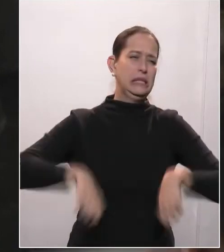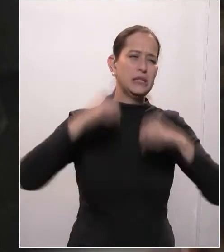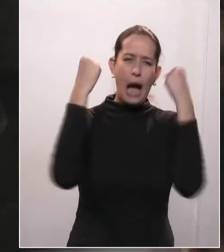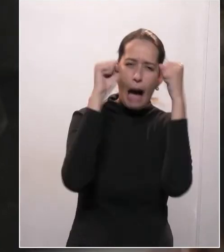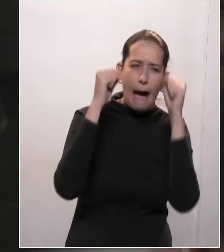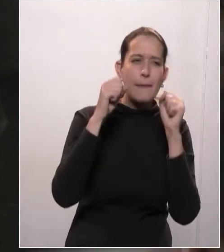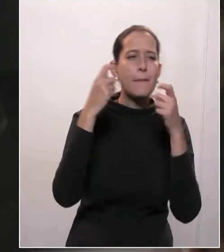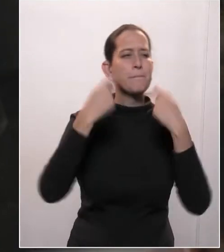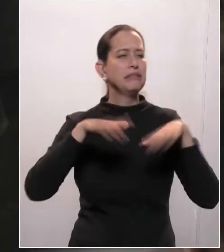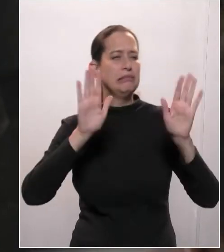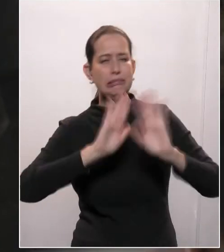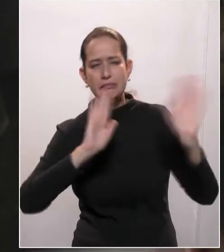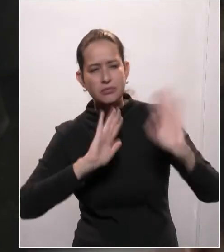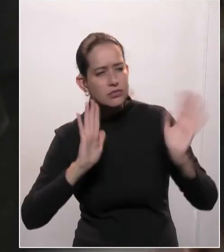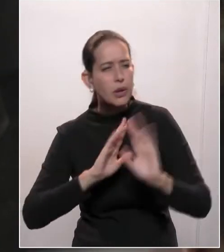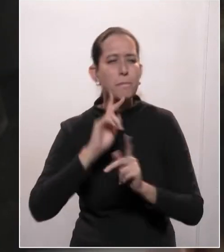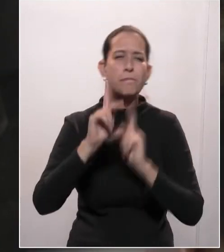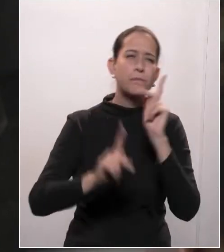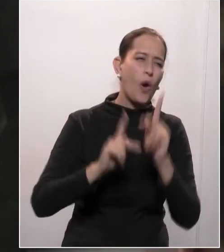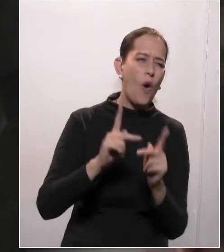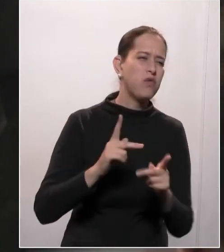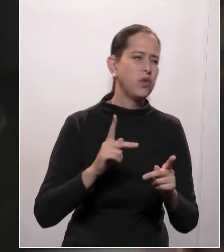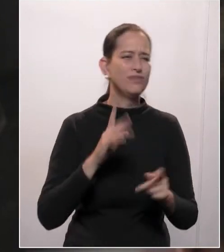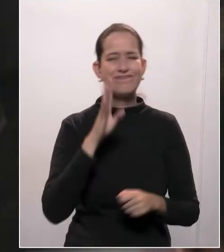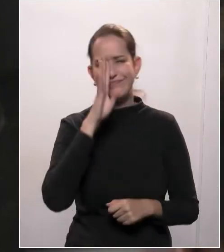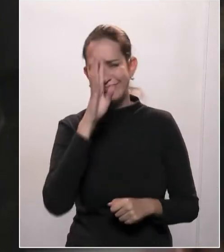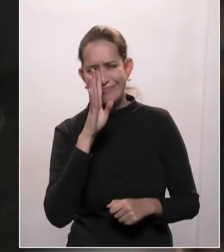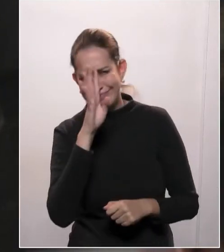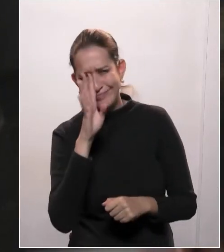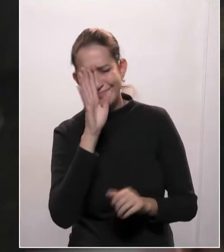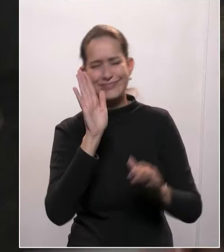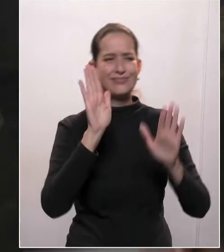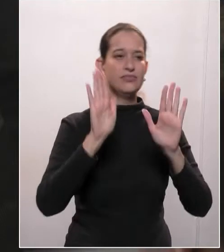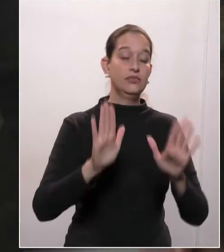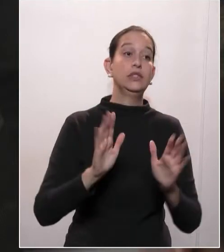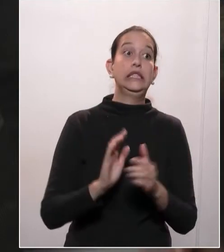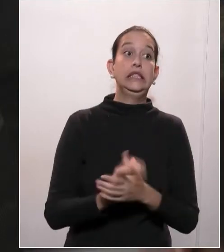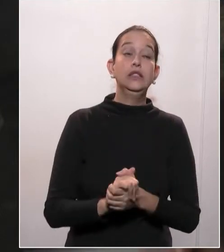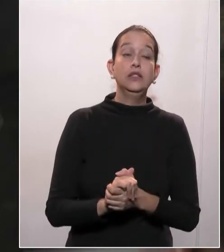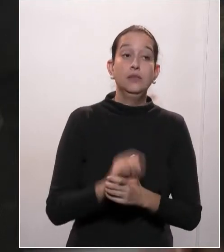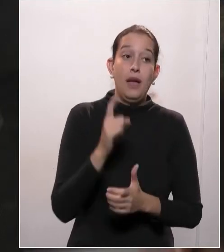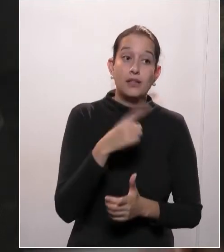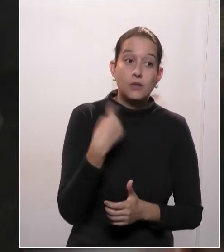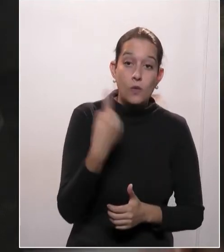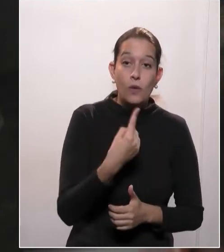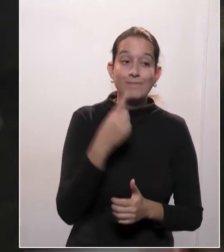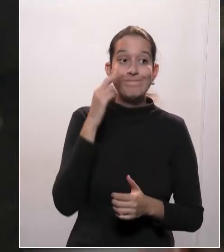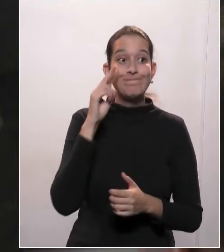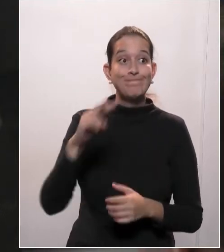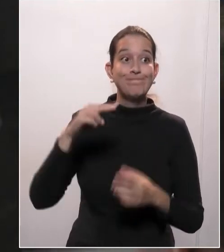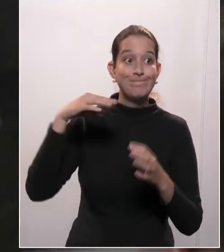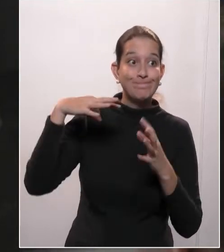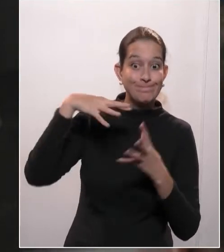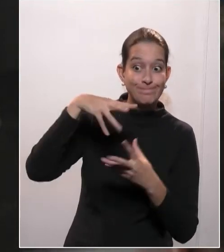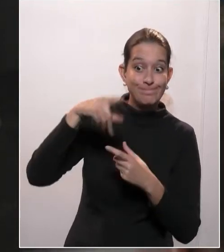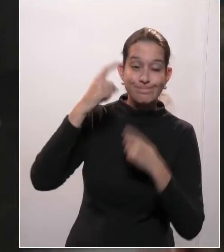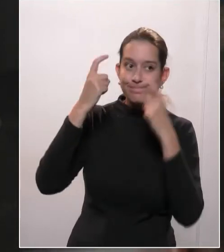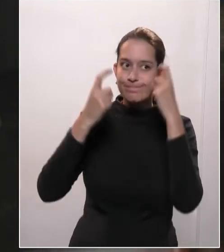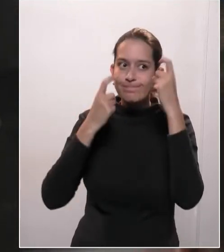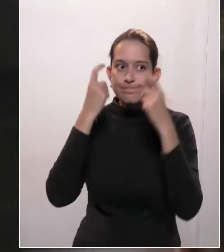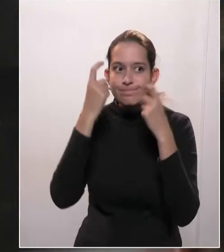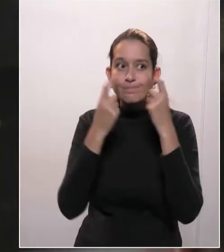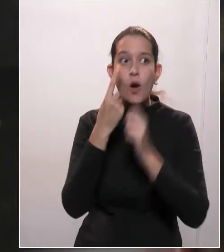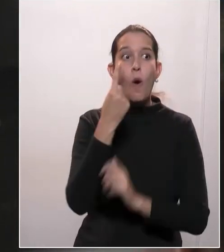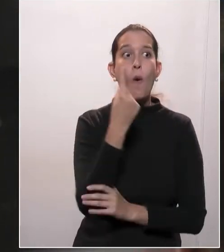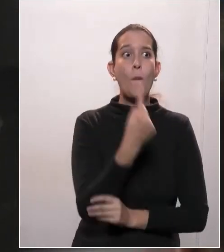histeria já do povo brasileiro, e no entanto, nós estamos vendo o mundo todo preocupado, menos o que está comandando o nosso país.